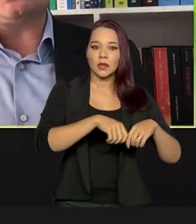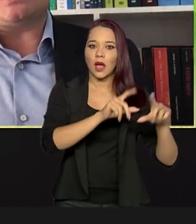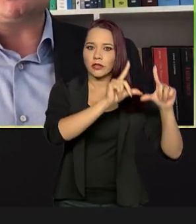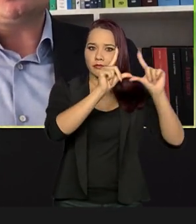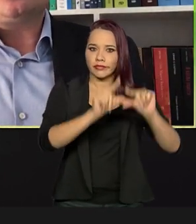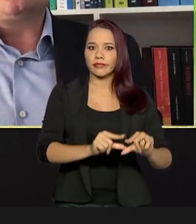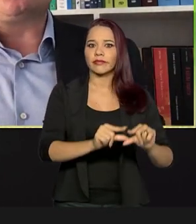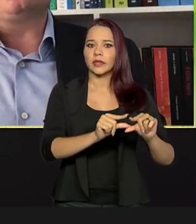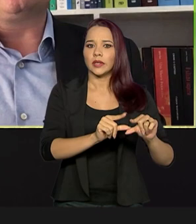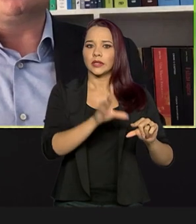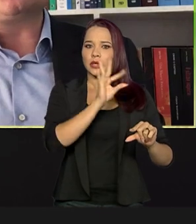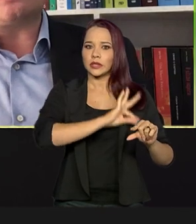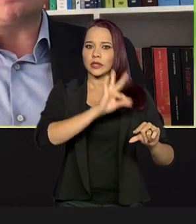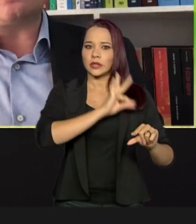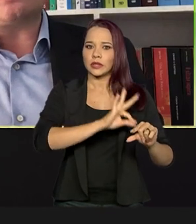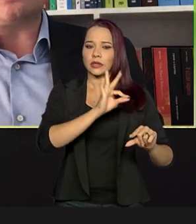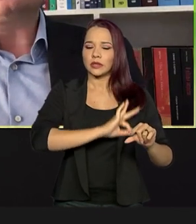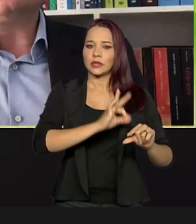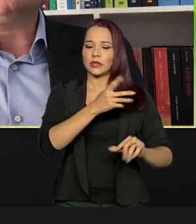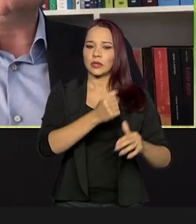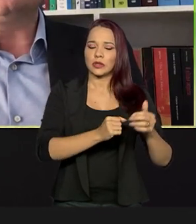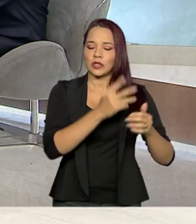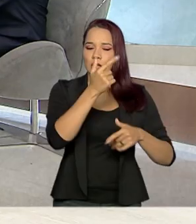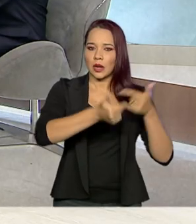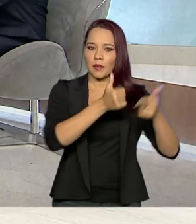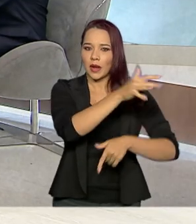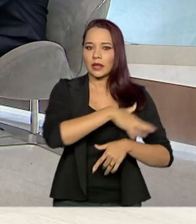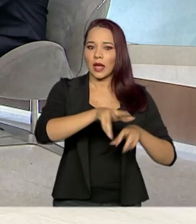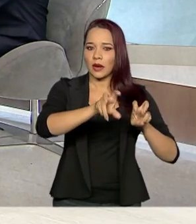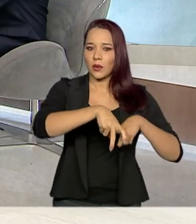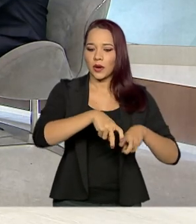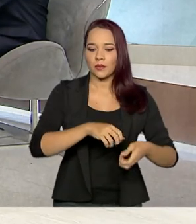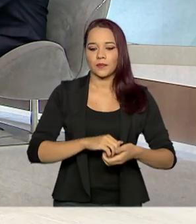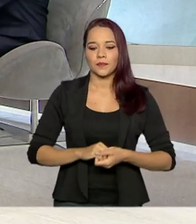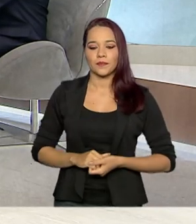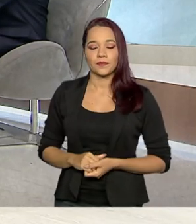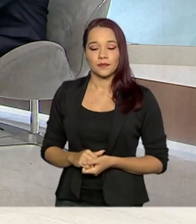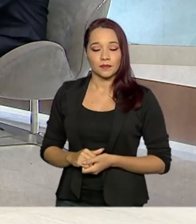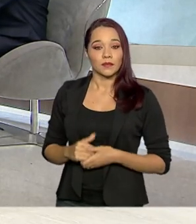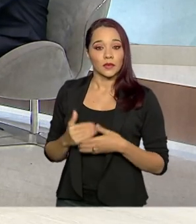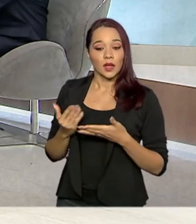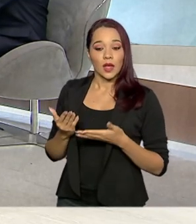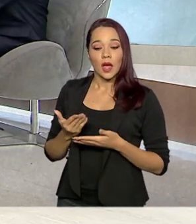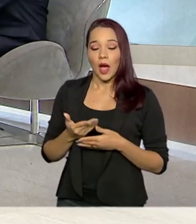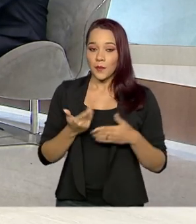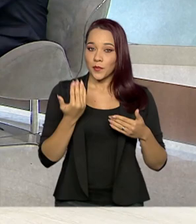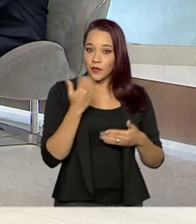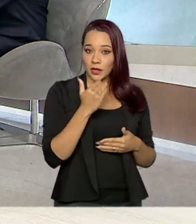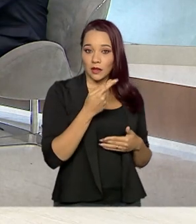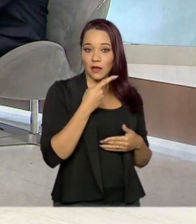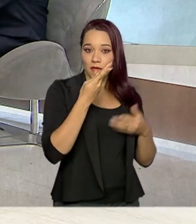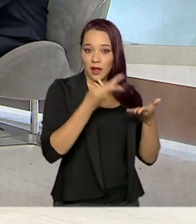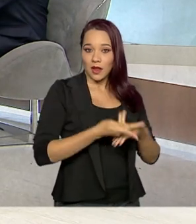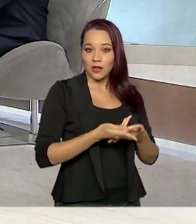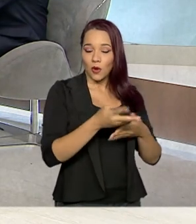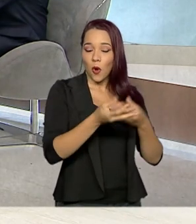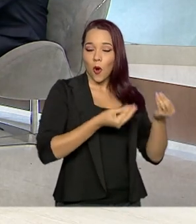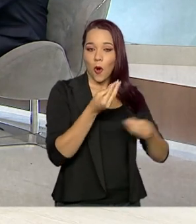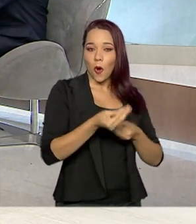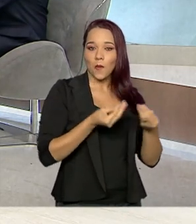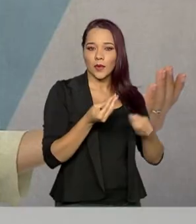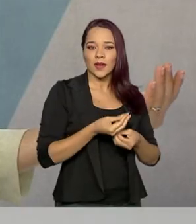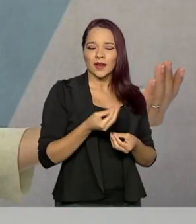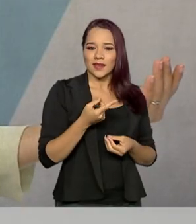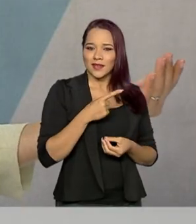queda na rentabilidade dos produtores rurais. O gancho do Renato, que está explicando para a gente como é que a tributação na agricultura, eu queria o